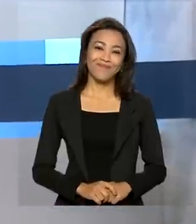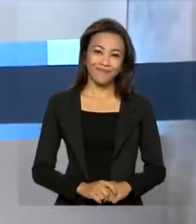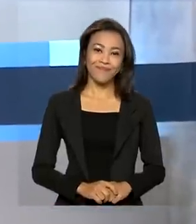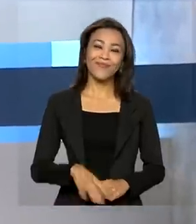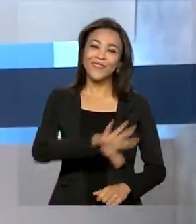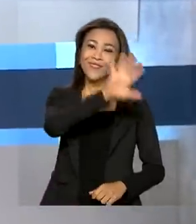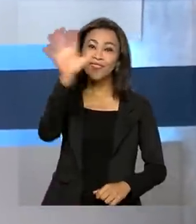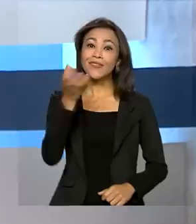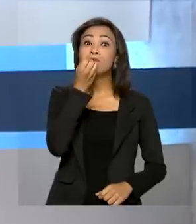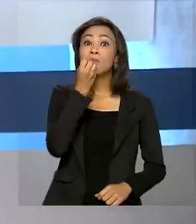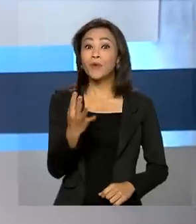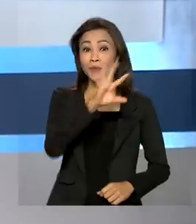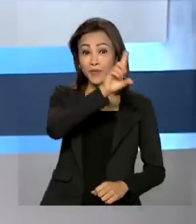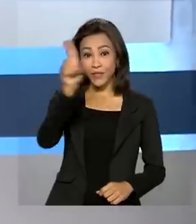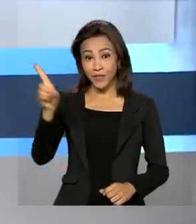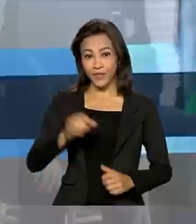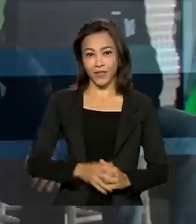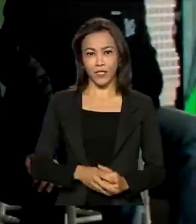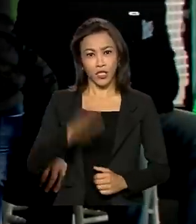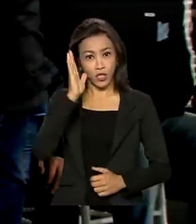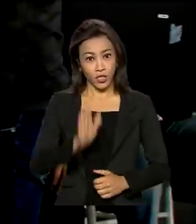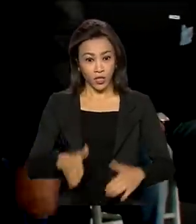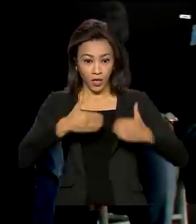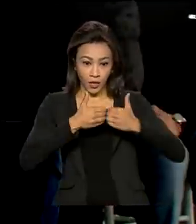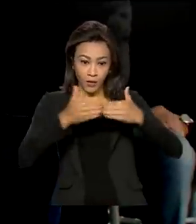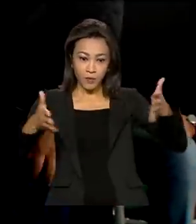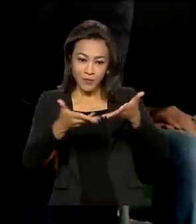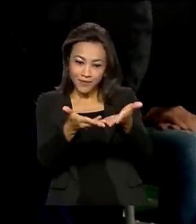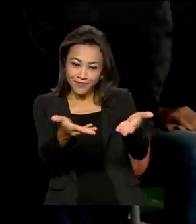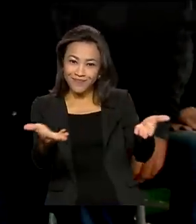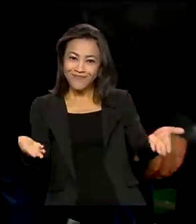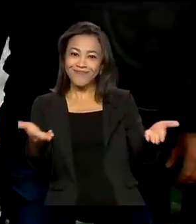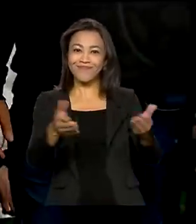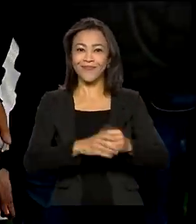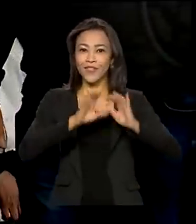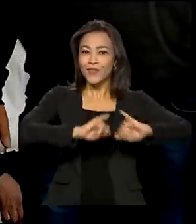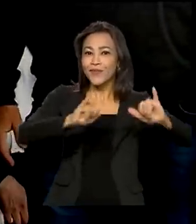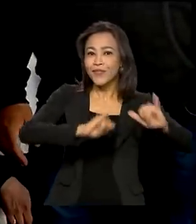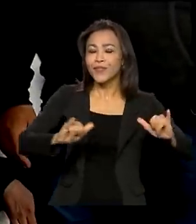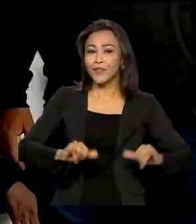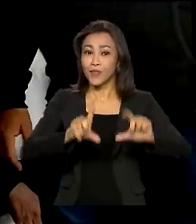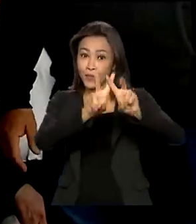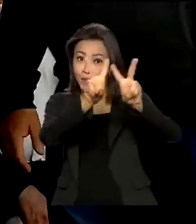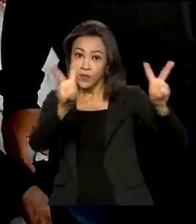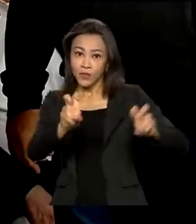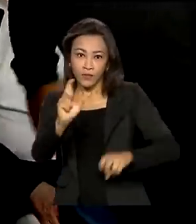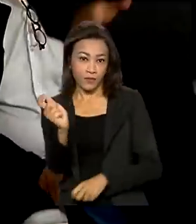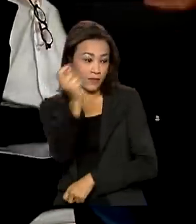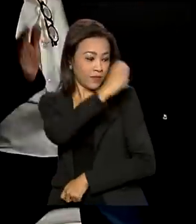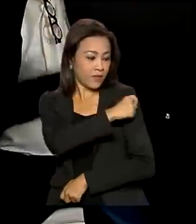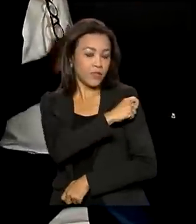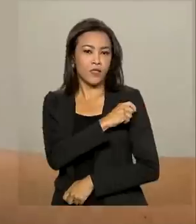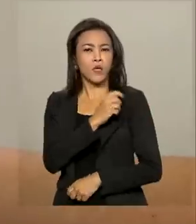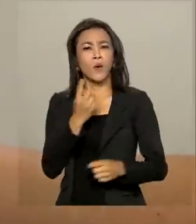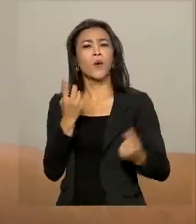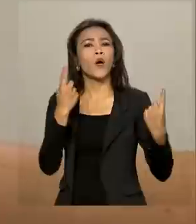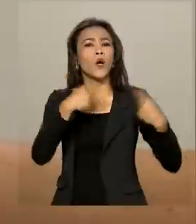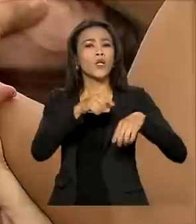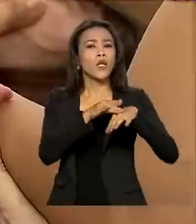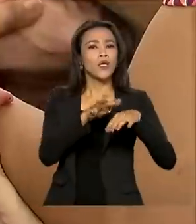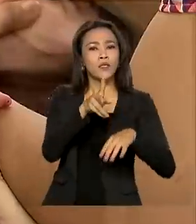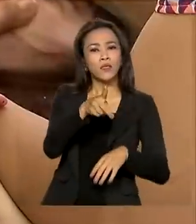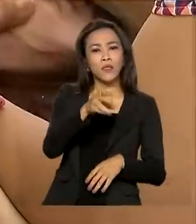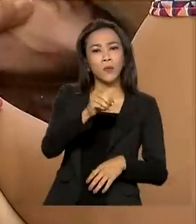Olá, bom dia! Foi dada a largada. Campanha Nacional de Vacinação contra a Polio tem meta de imunizar